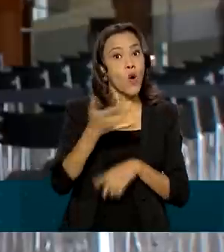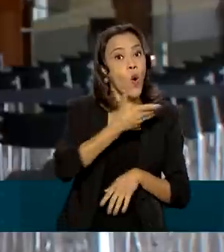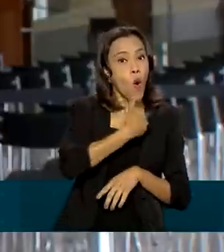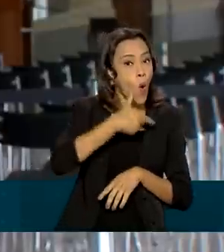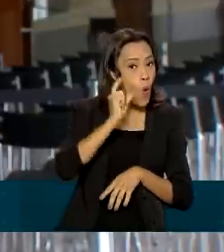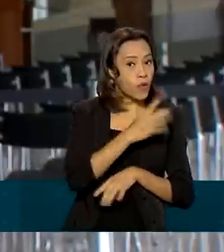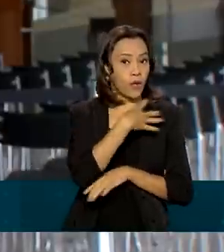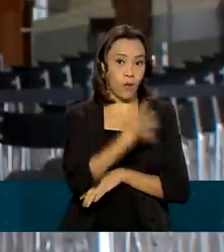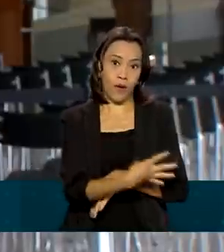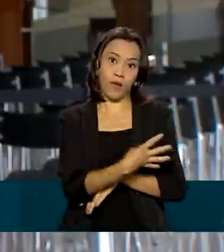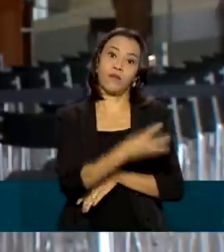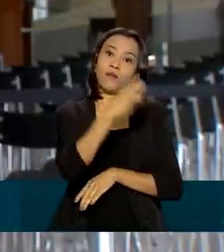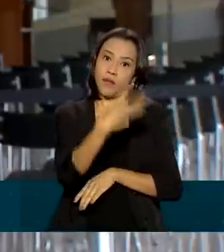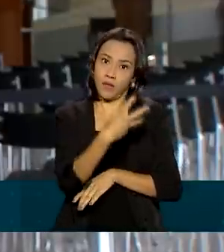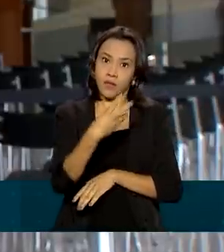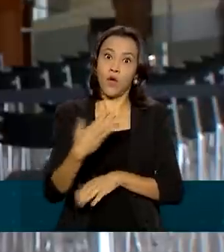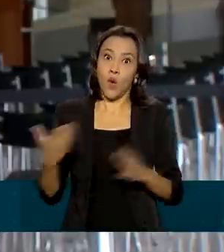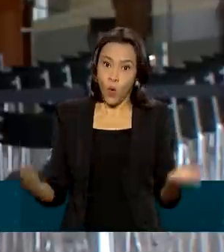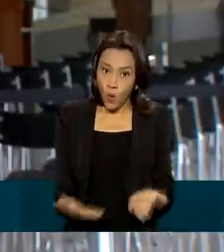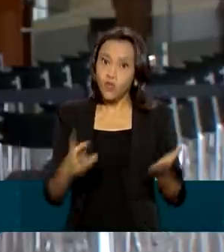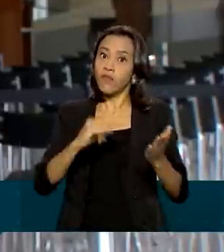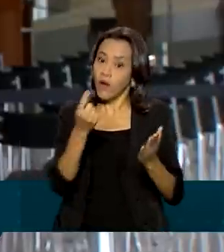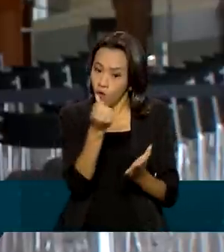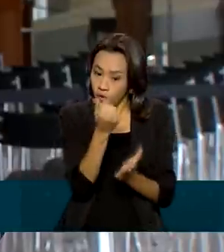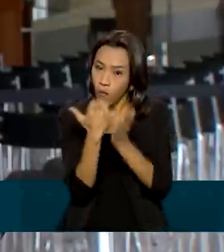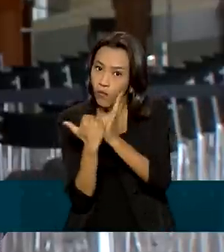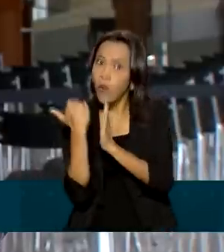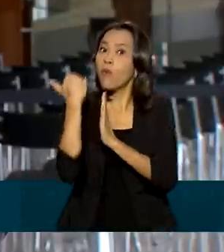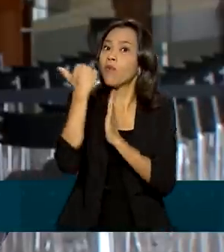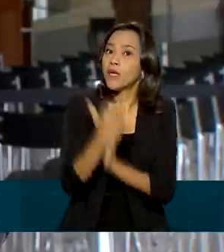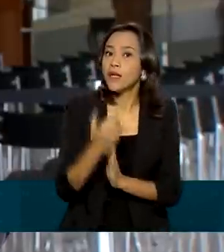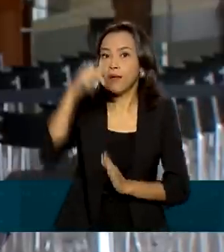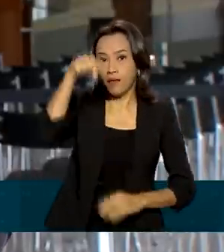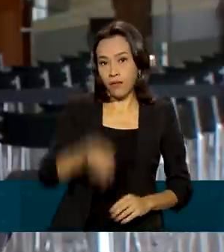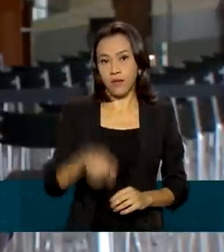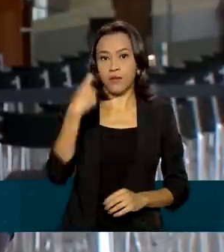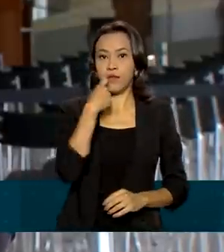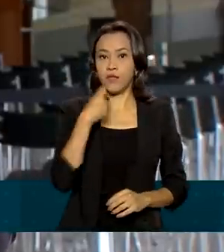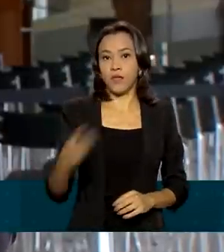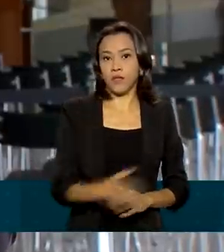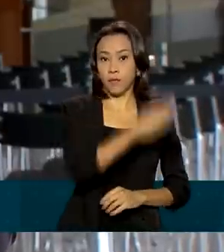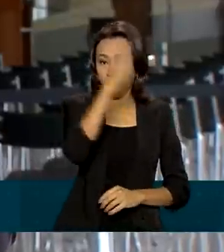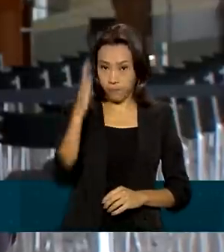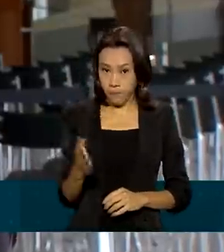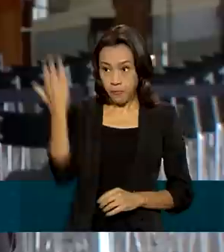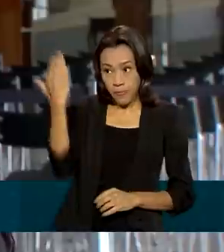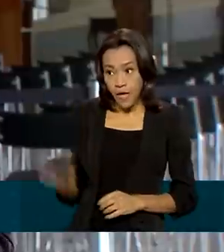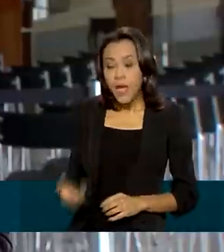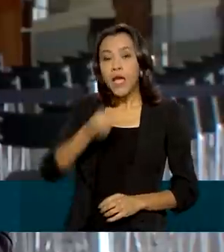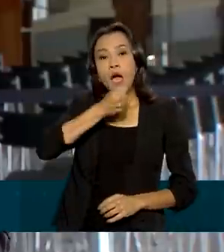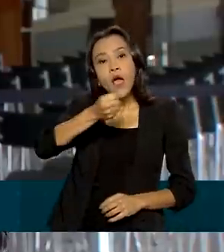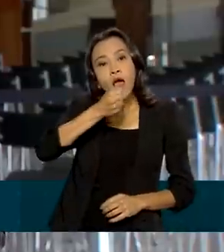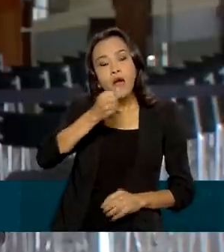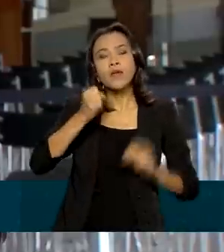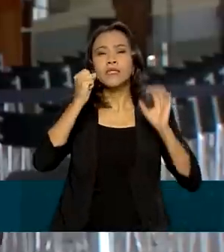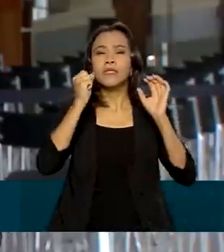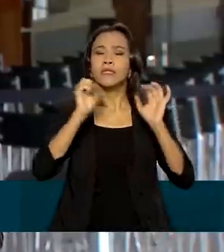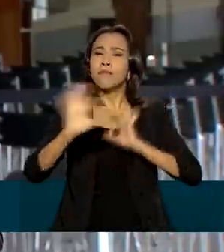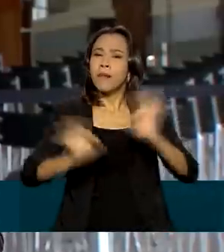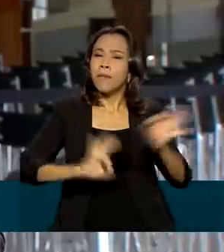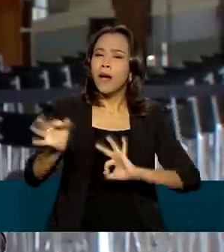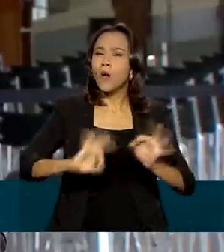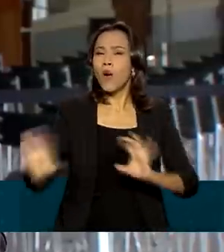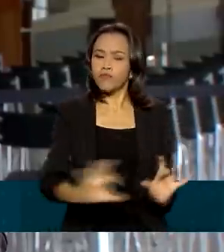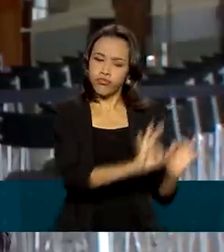Esse valor deve ser superado ainda hoje, nesta sexta-feira. Olha, e a repórter Luana Karen, ela preparou uma reportagem especial que